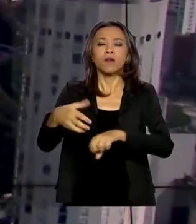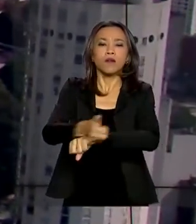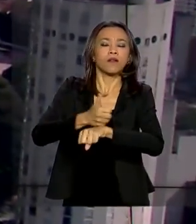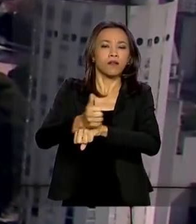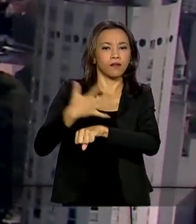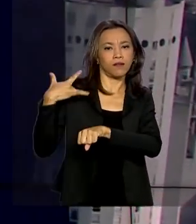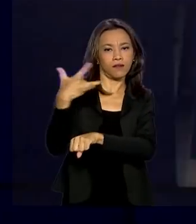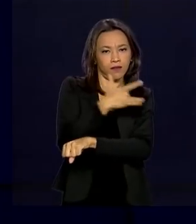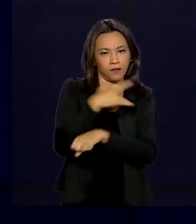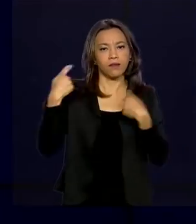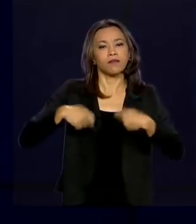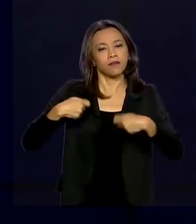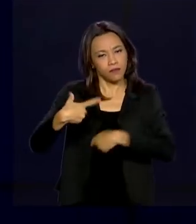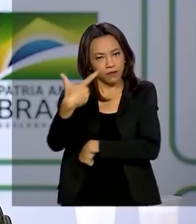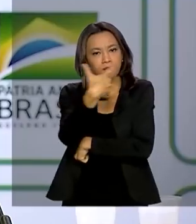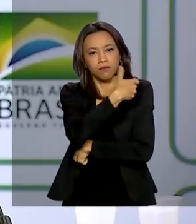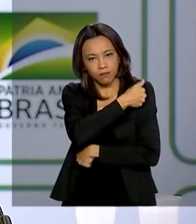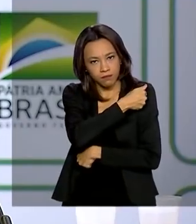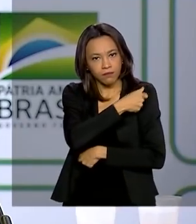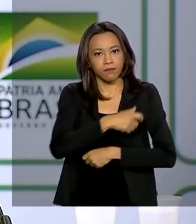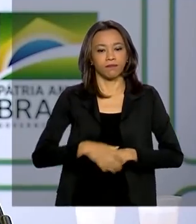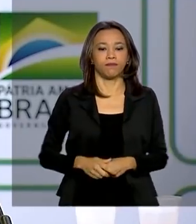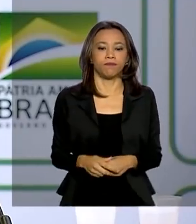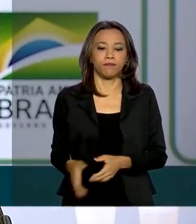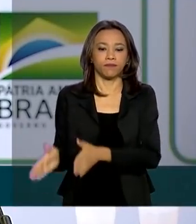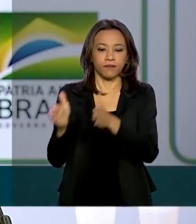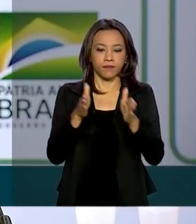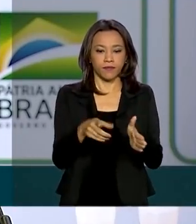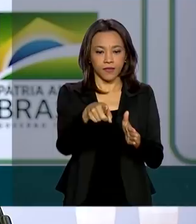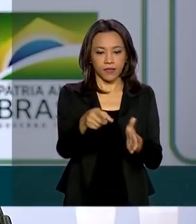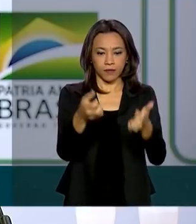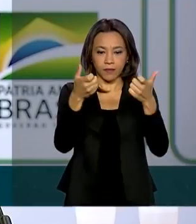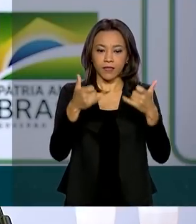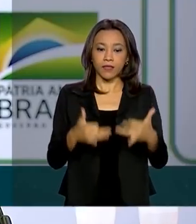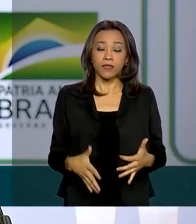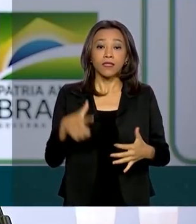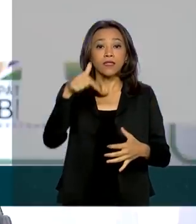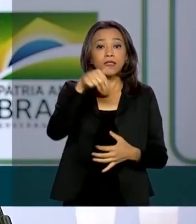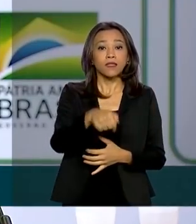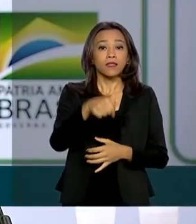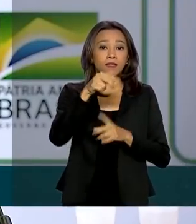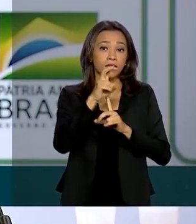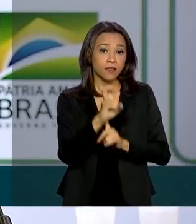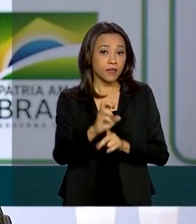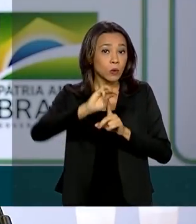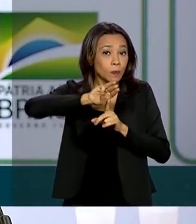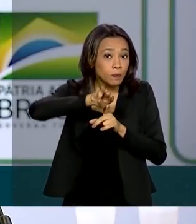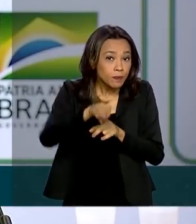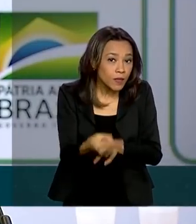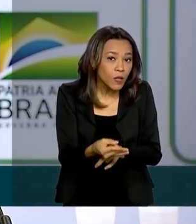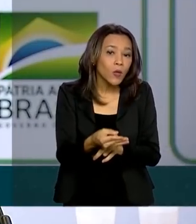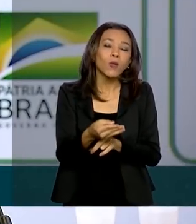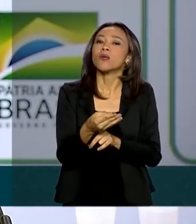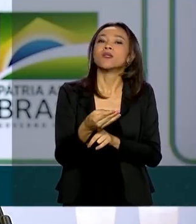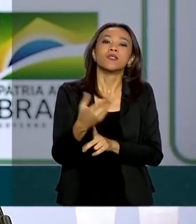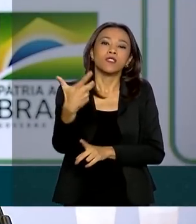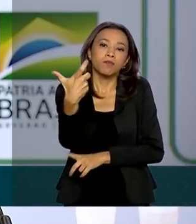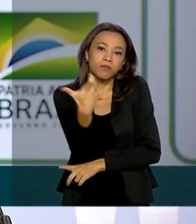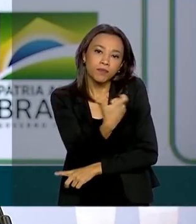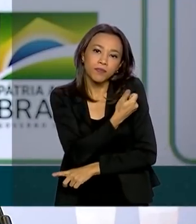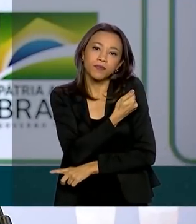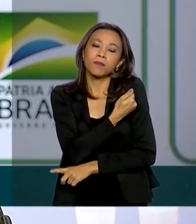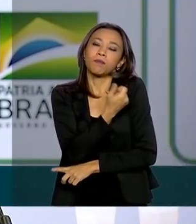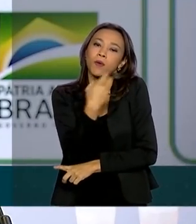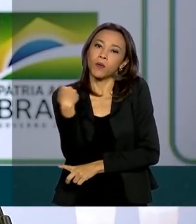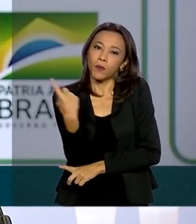devem se vacinar. Serão no total 75 milhões de doses que para os nossos grupos de